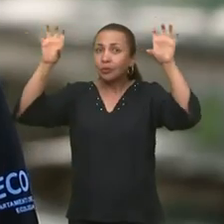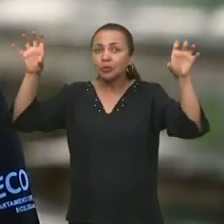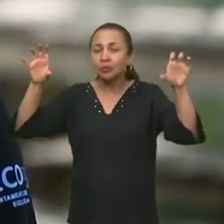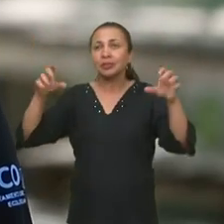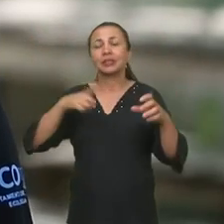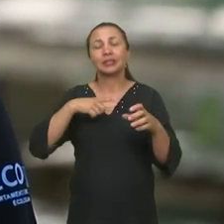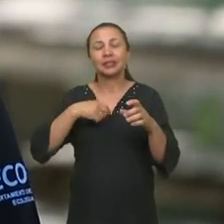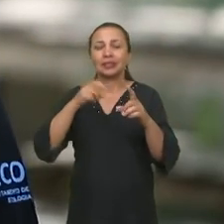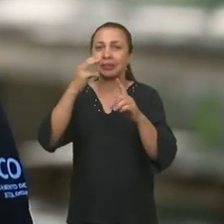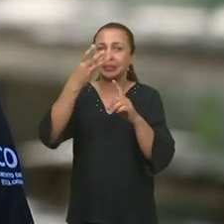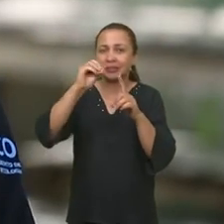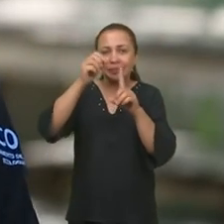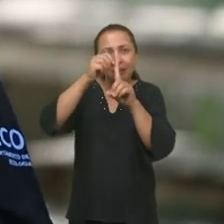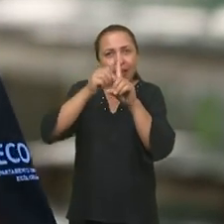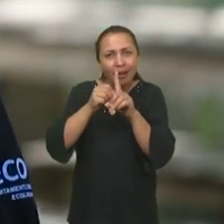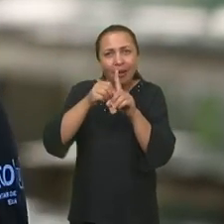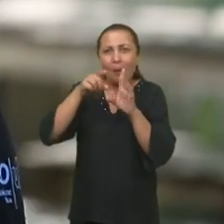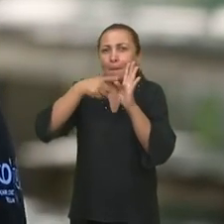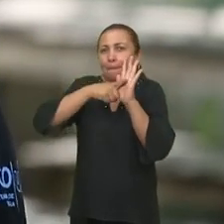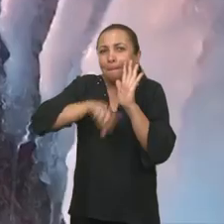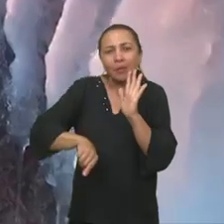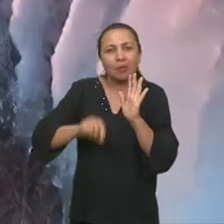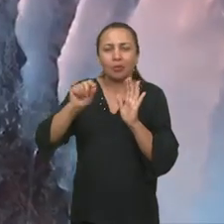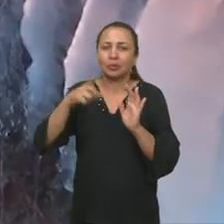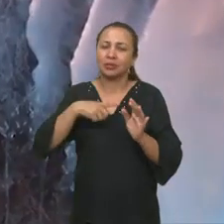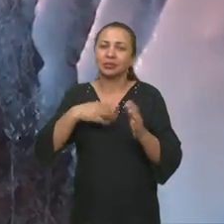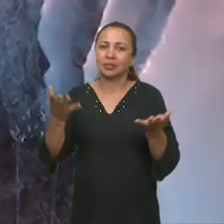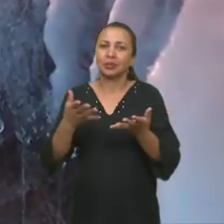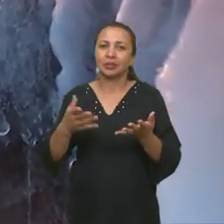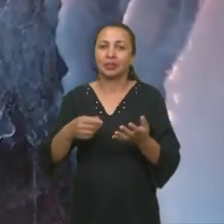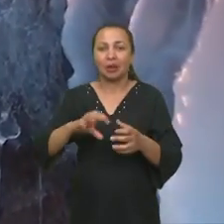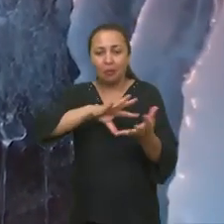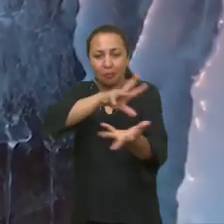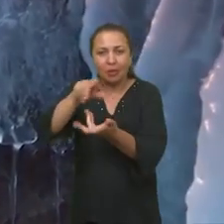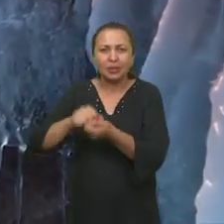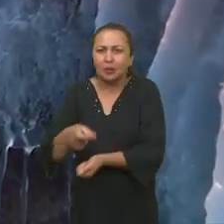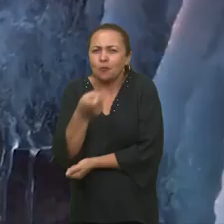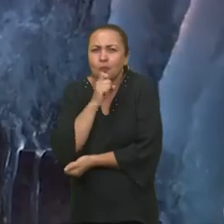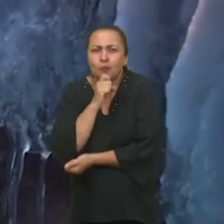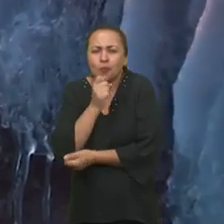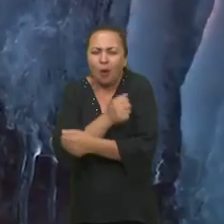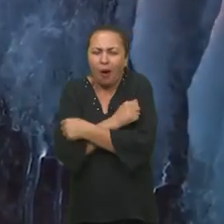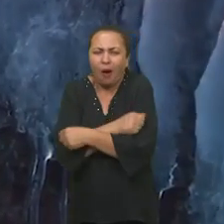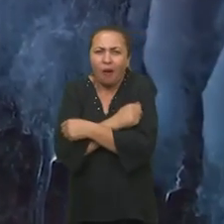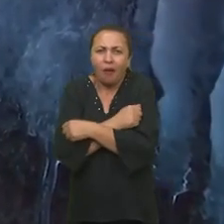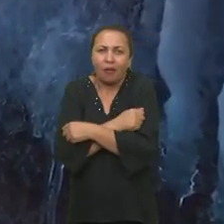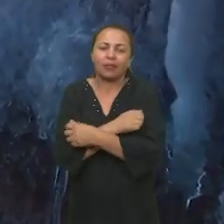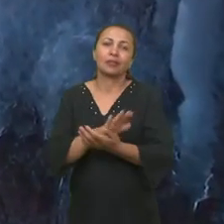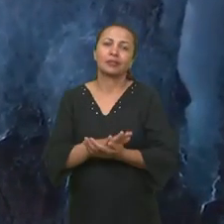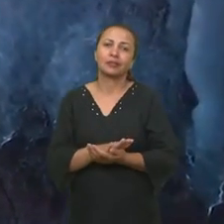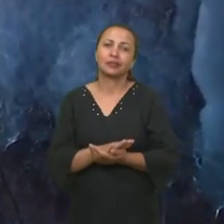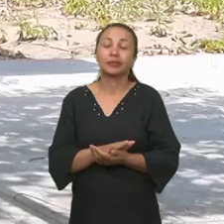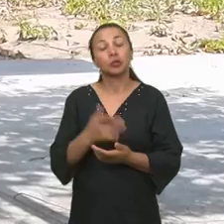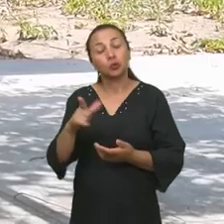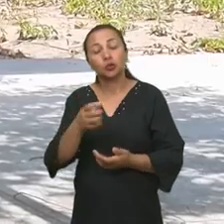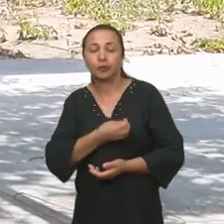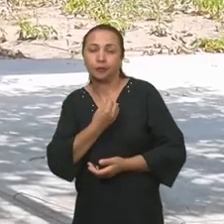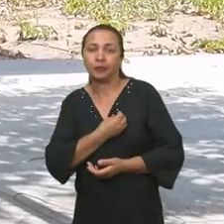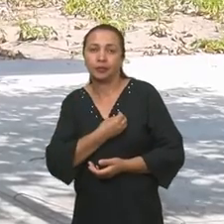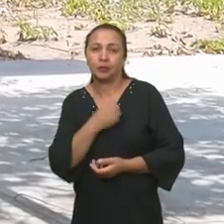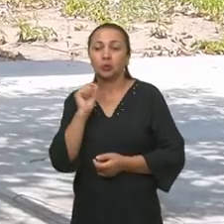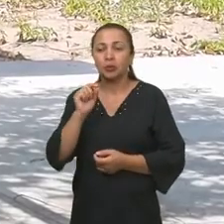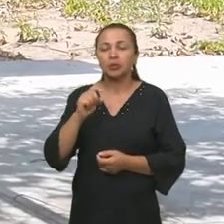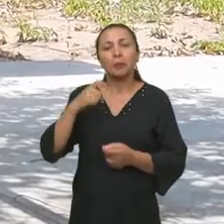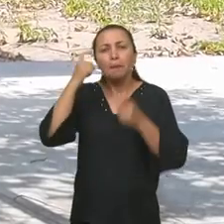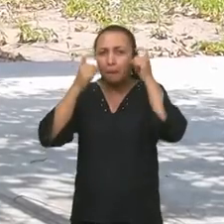30 graus a menos do que é atualmente. Isso tornaria o planeta gelado, se não fosse o efeito estufa. Então, com